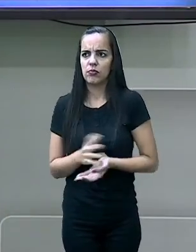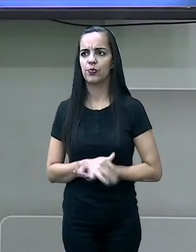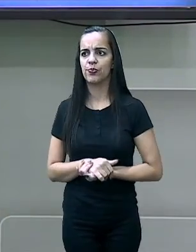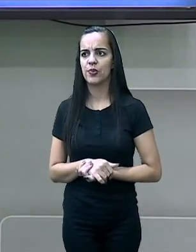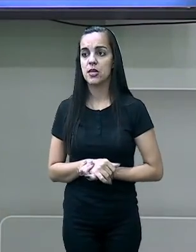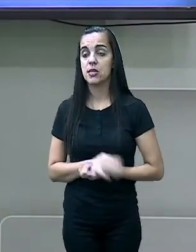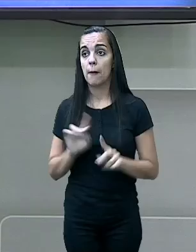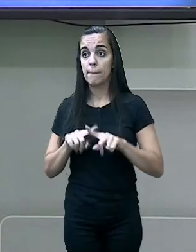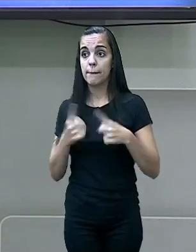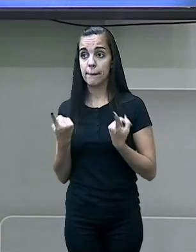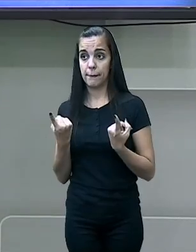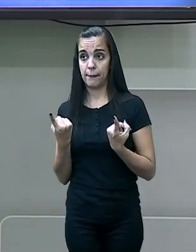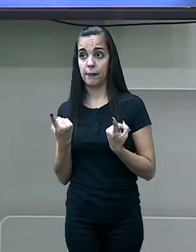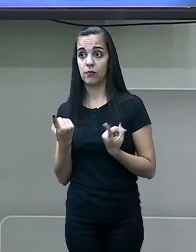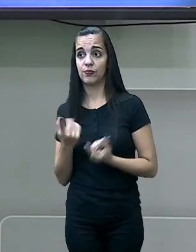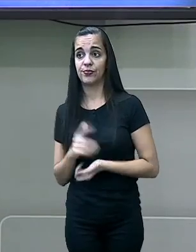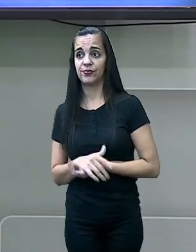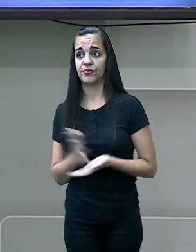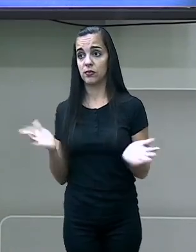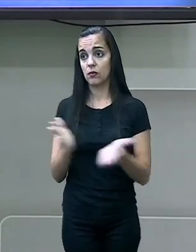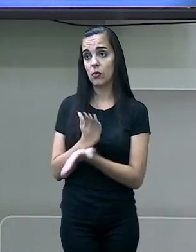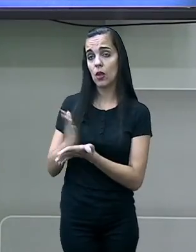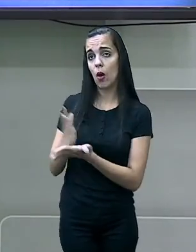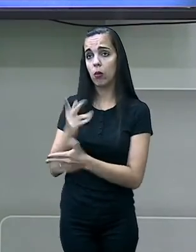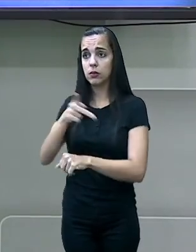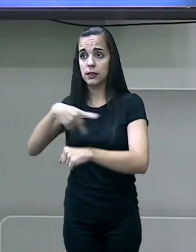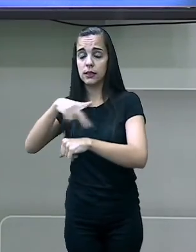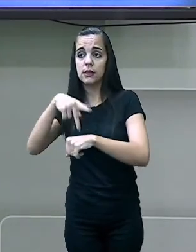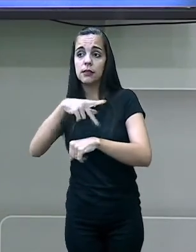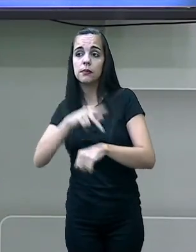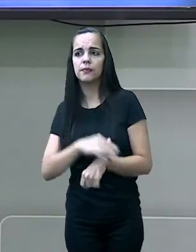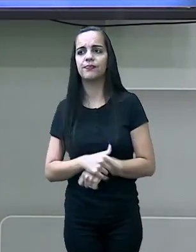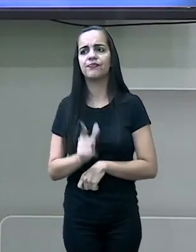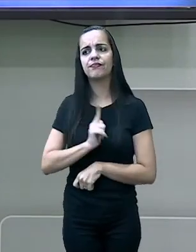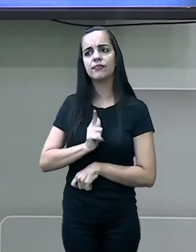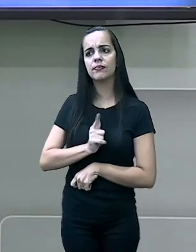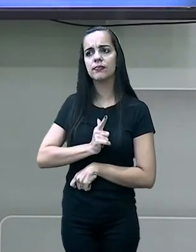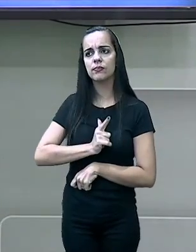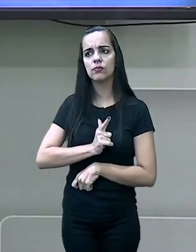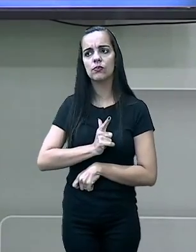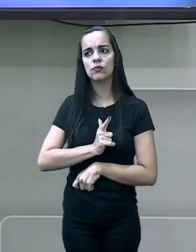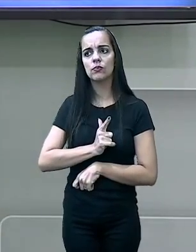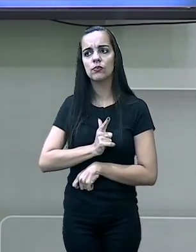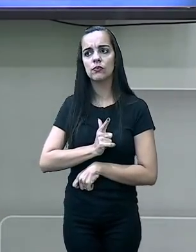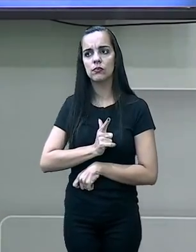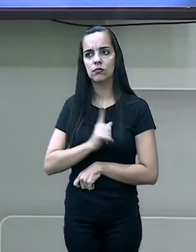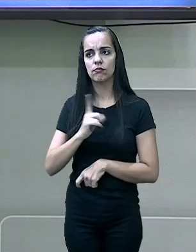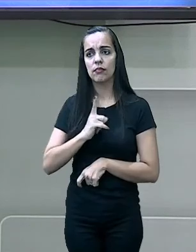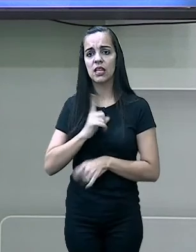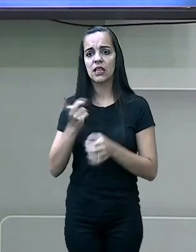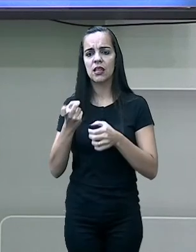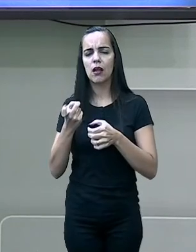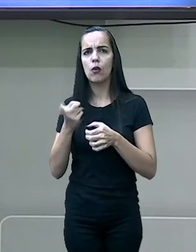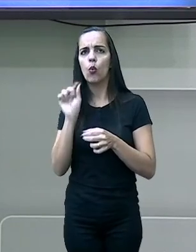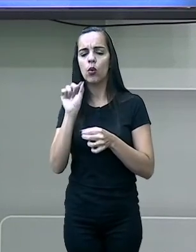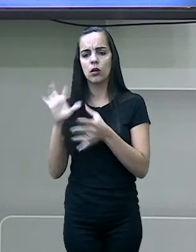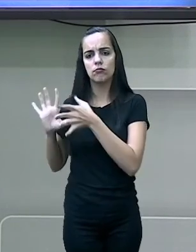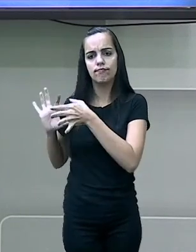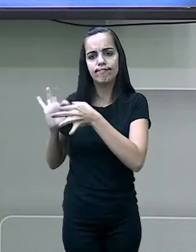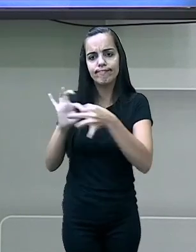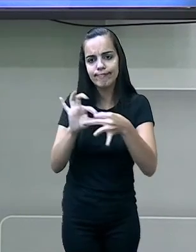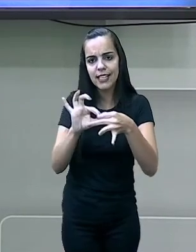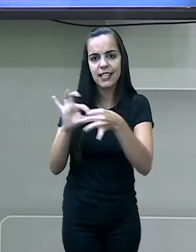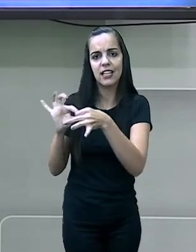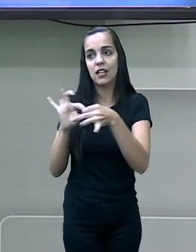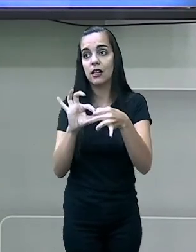Mas alguns desses países têm extradição com a Itália, mas